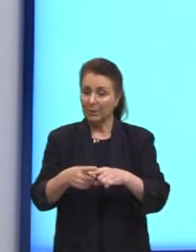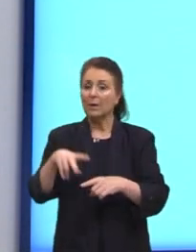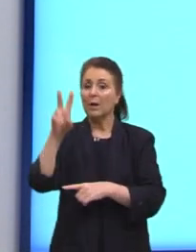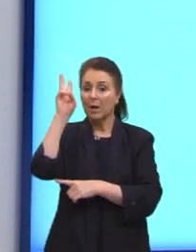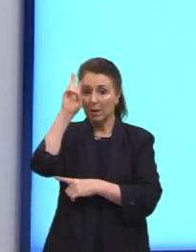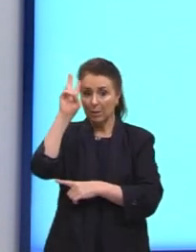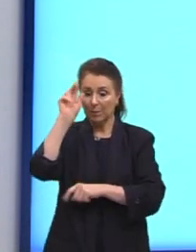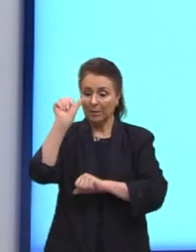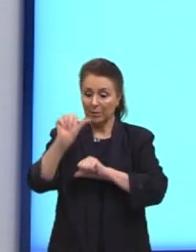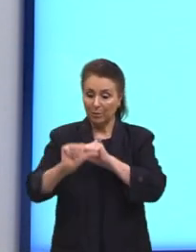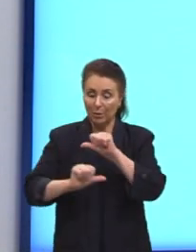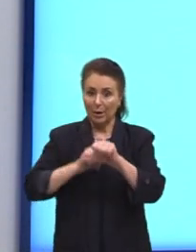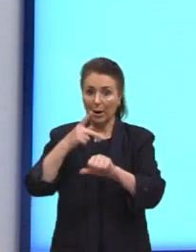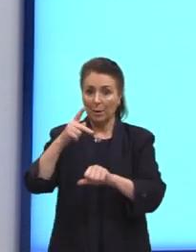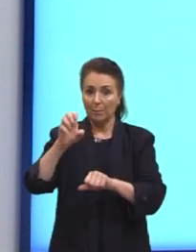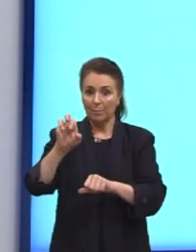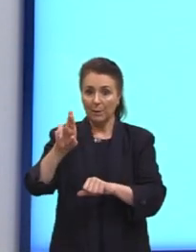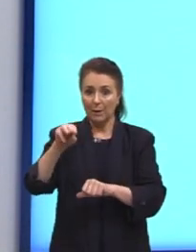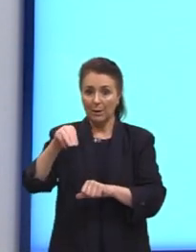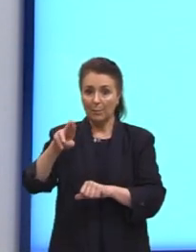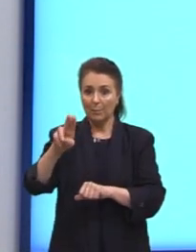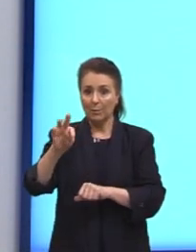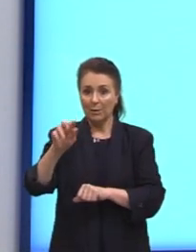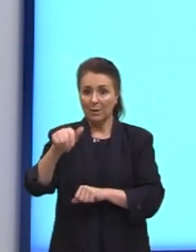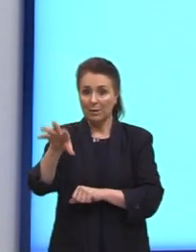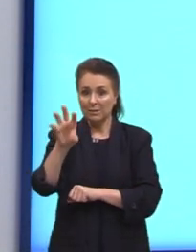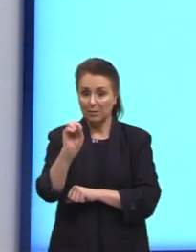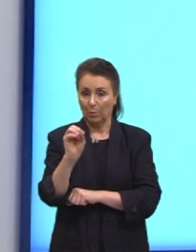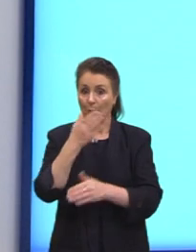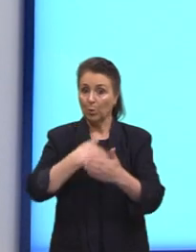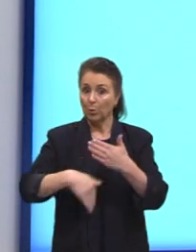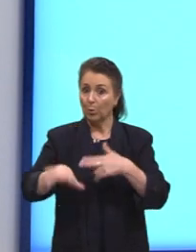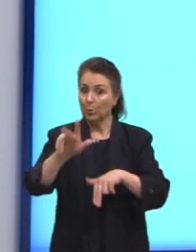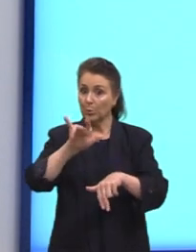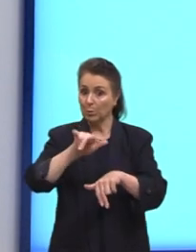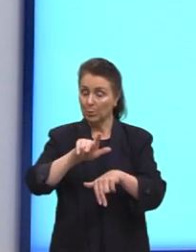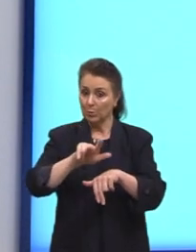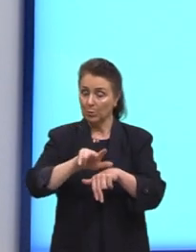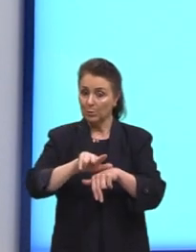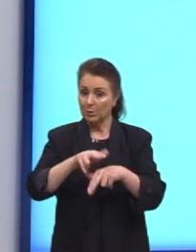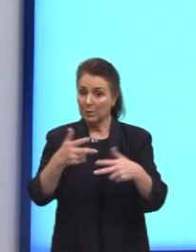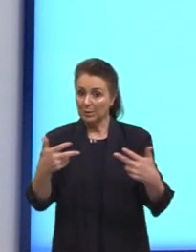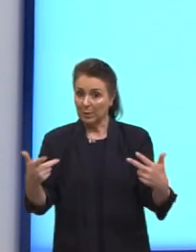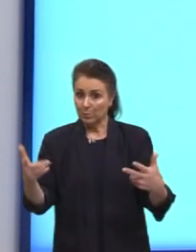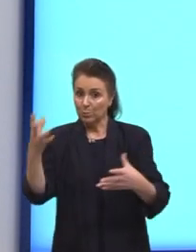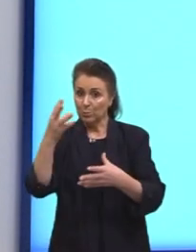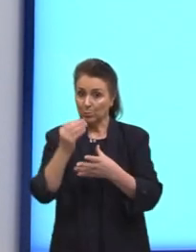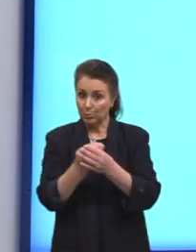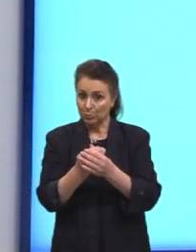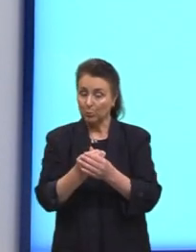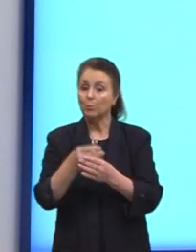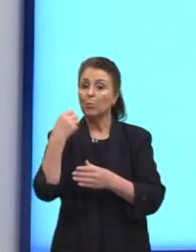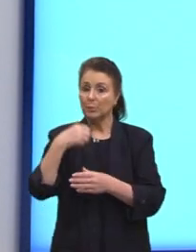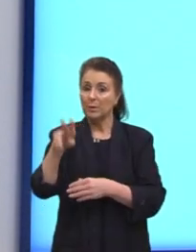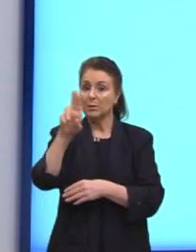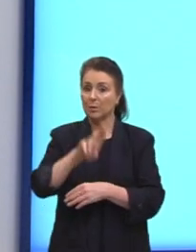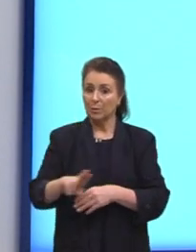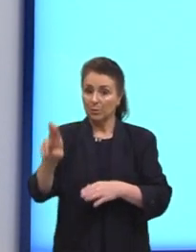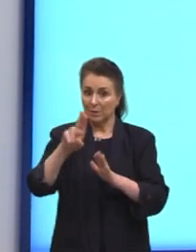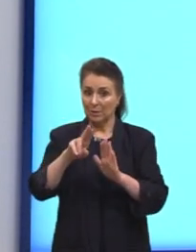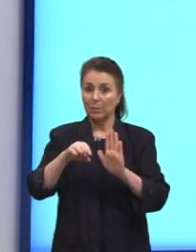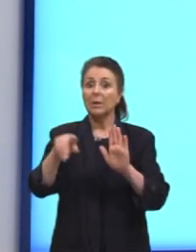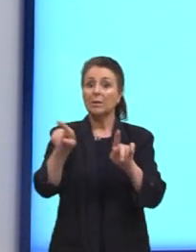permutação, todos os elementos do conjunto devem ser utilizados. Além disso, a ordem deles é muito